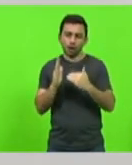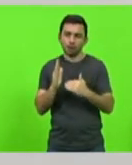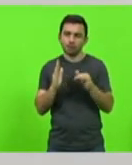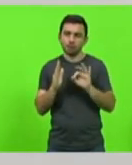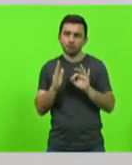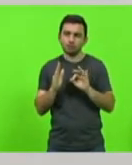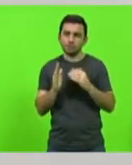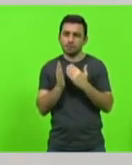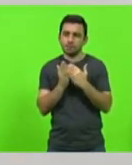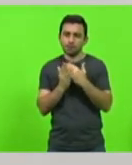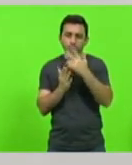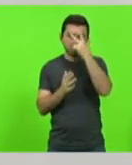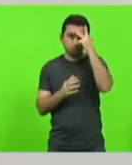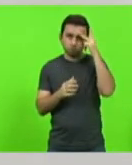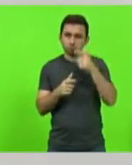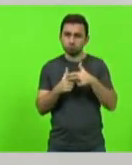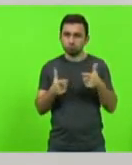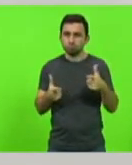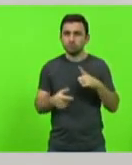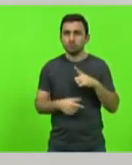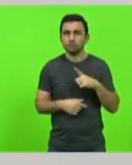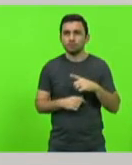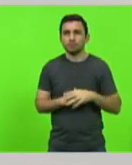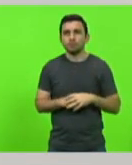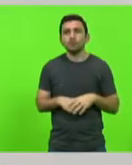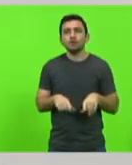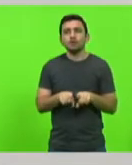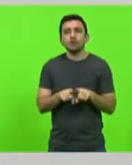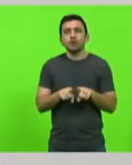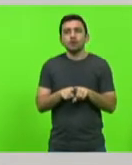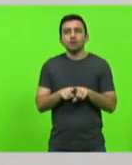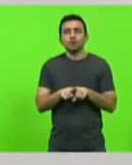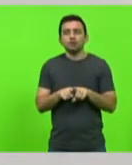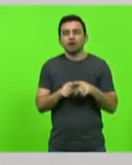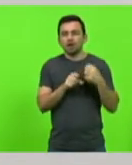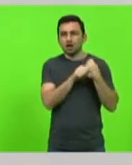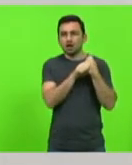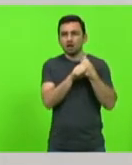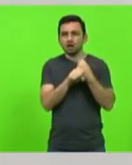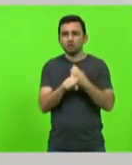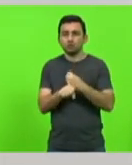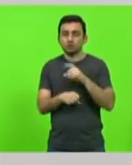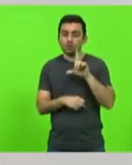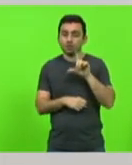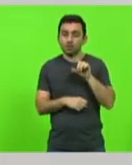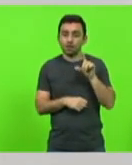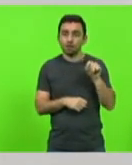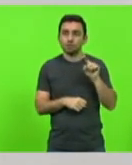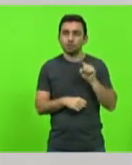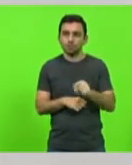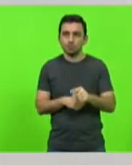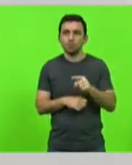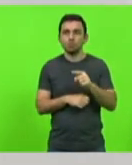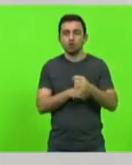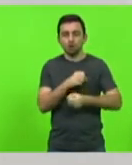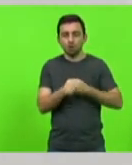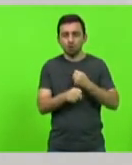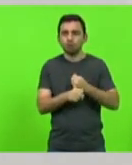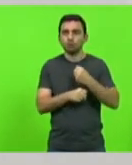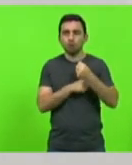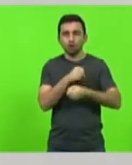Nos últimos 15 anos, nós temos um aumento de 100 mil veículos por ano a mais